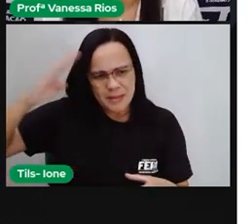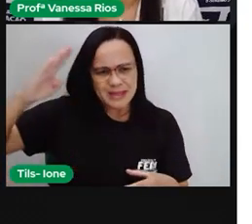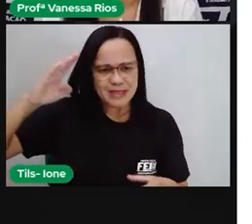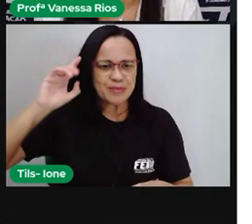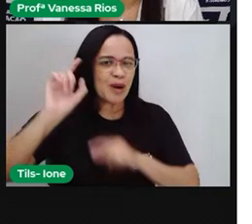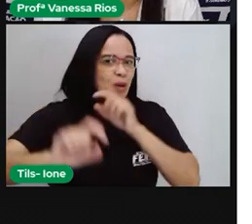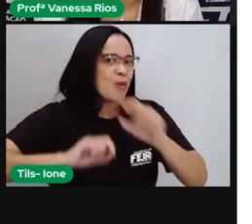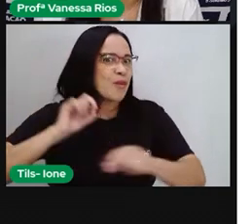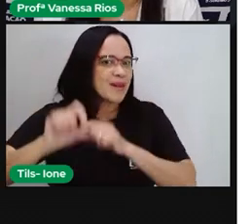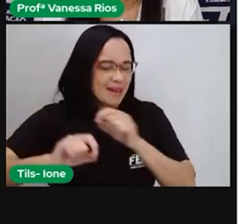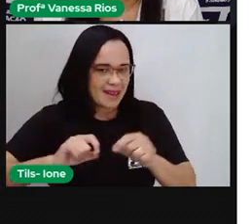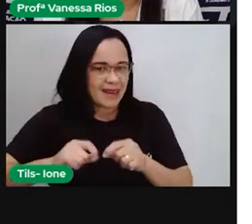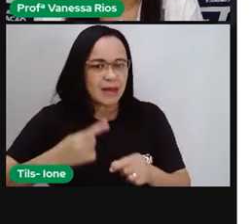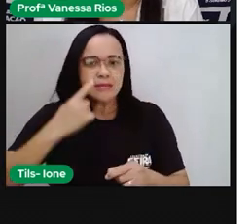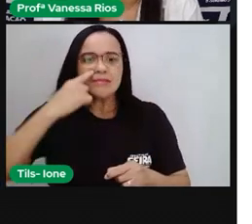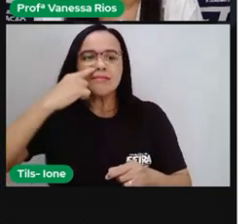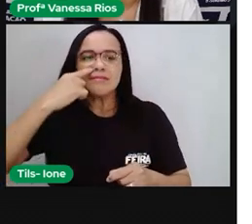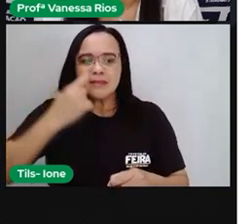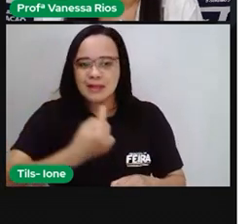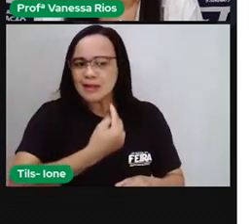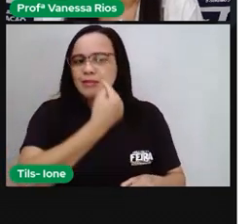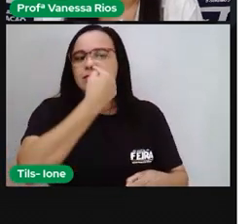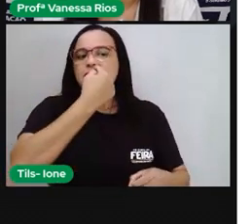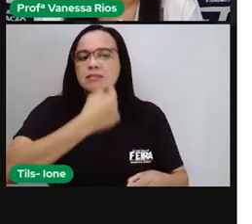tem aí as cavidades nasais, né?